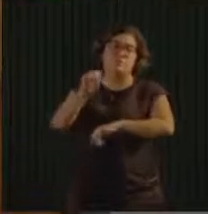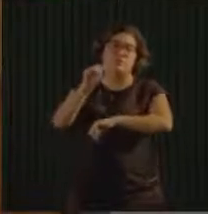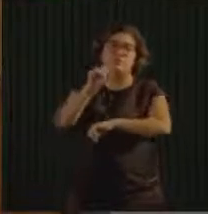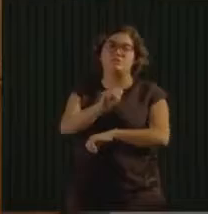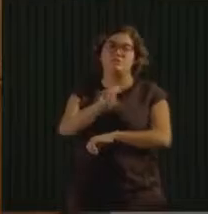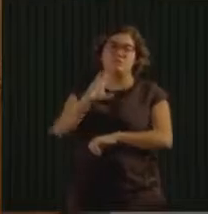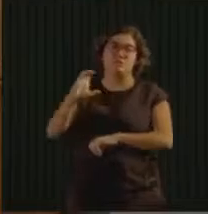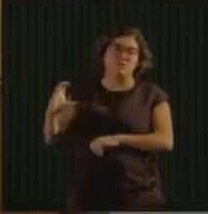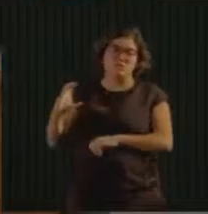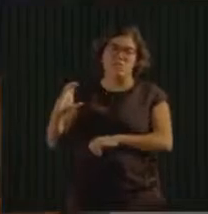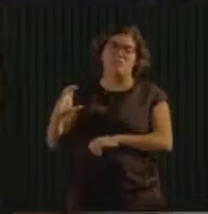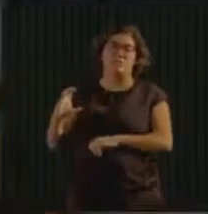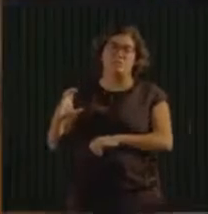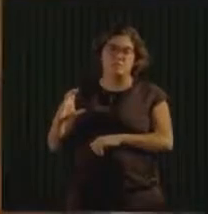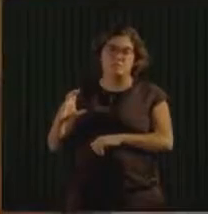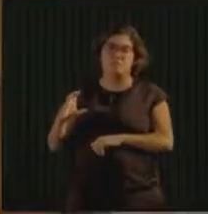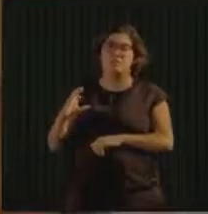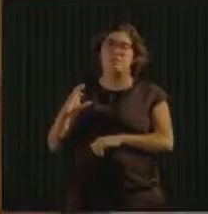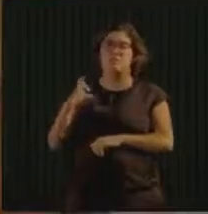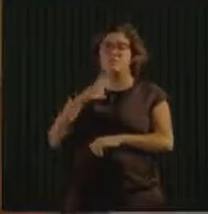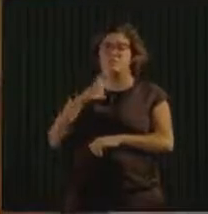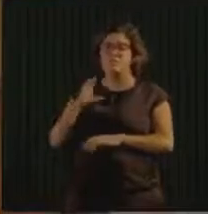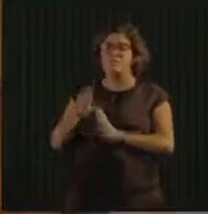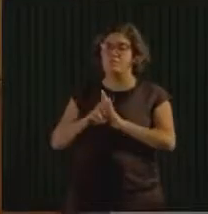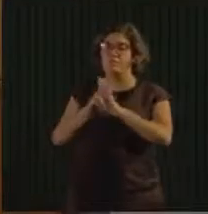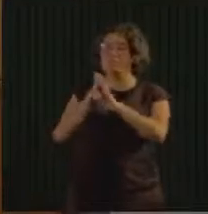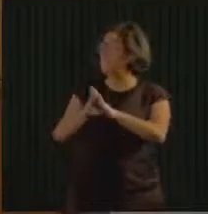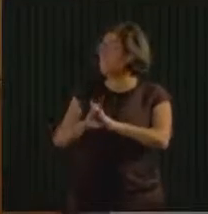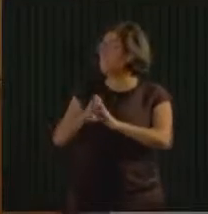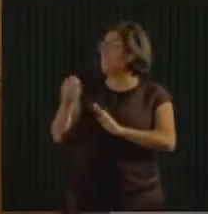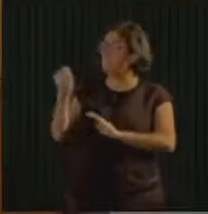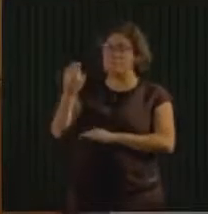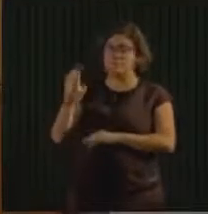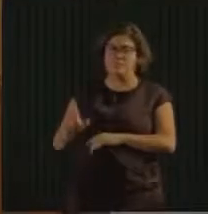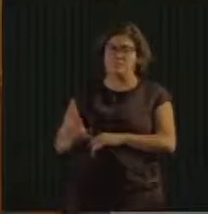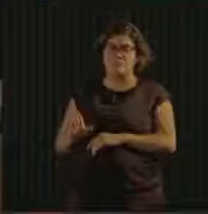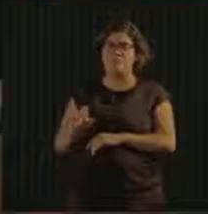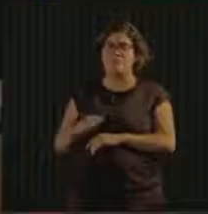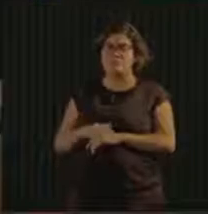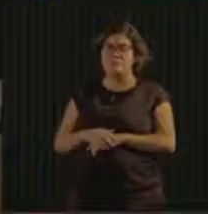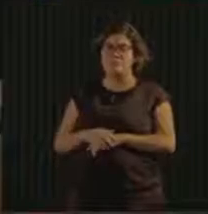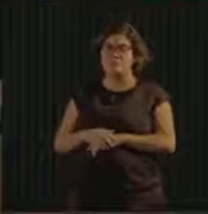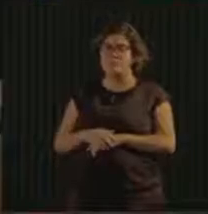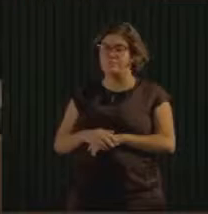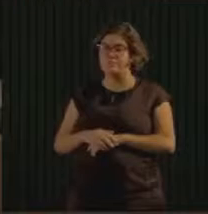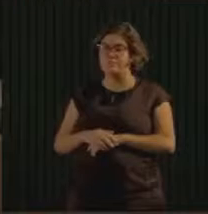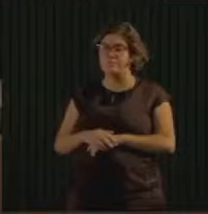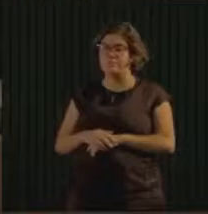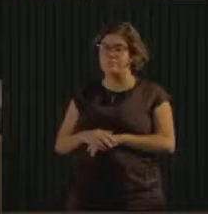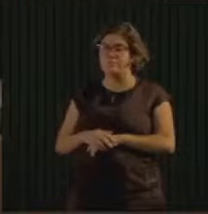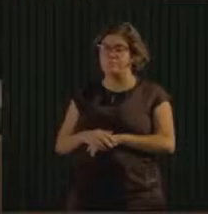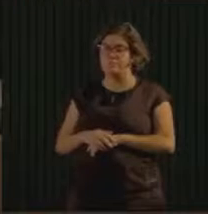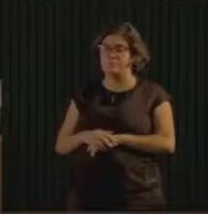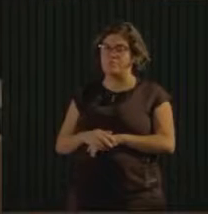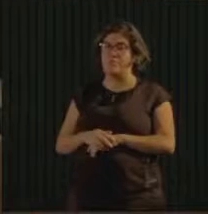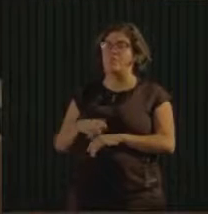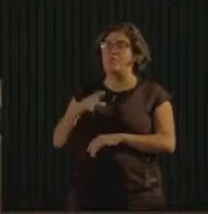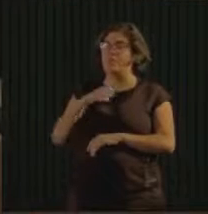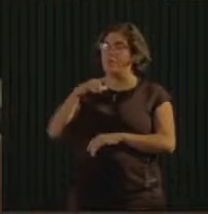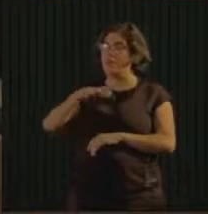referência na cidade e no Brasil, em compostagem, agricultura urbana, permacultura,